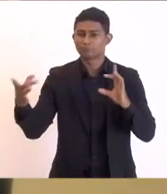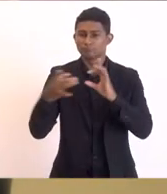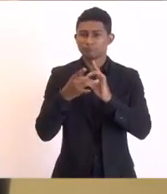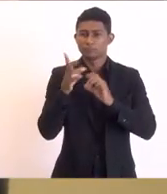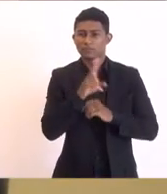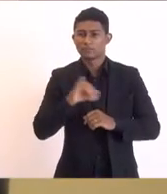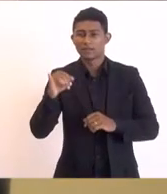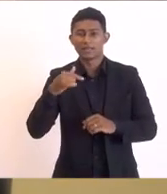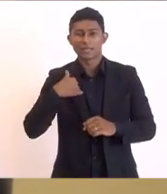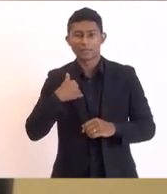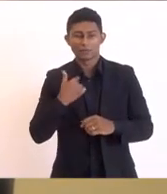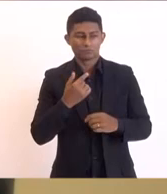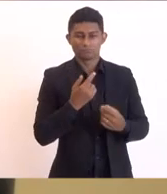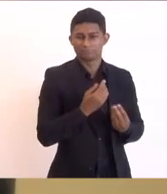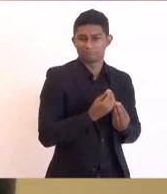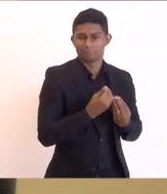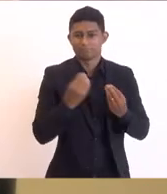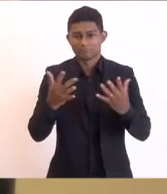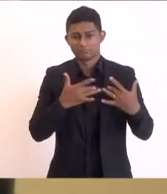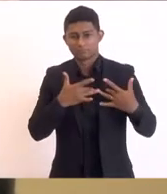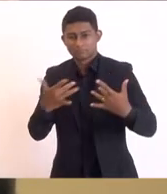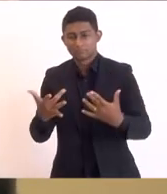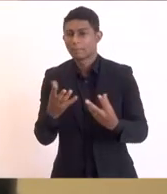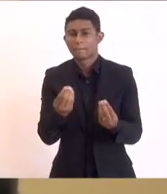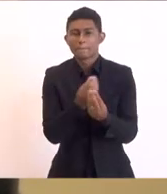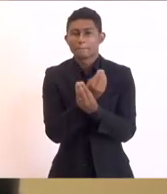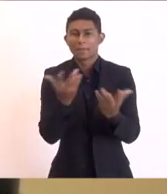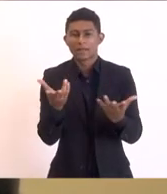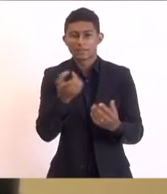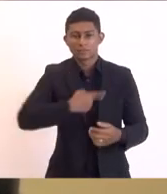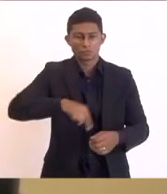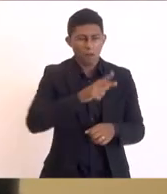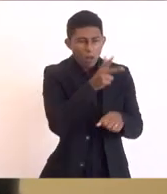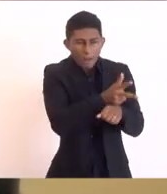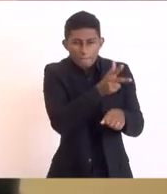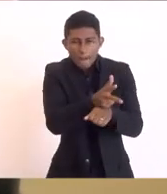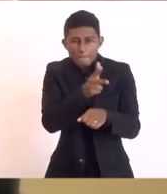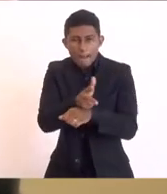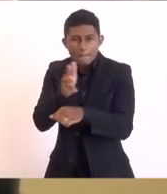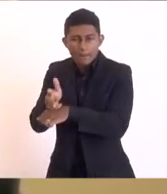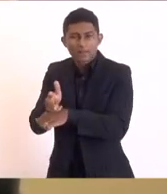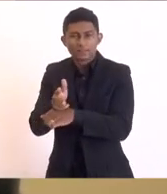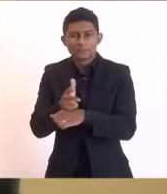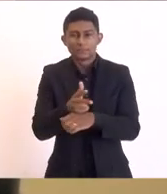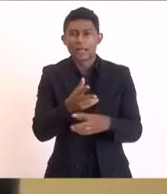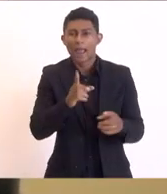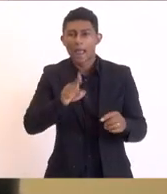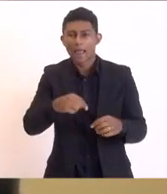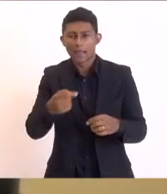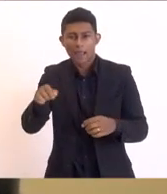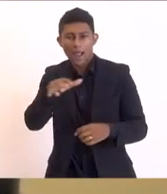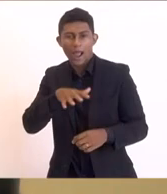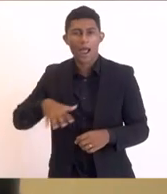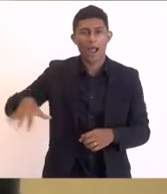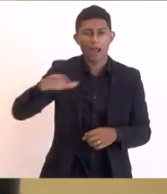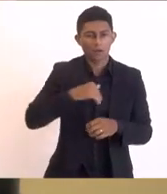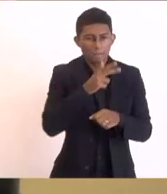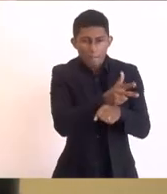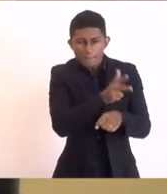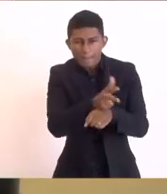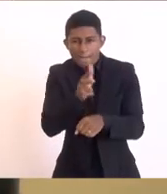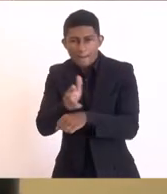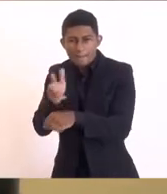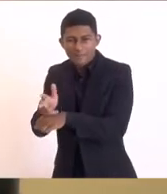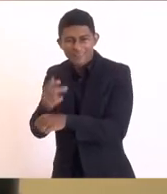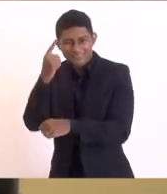Assembleia vai doar os recursos para que a gente possa monitorar, instalar câmeras, câmeras para monitorar toda a região, que foi uma das demandas que o